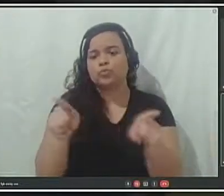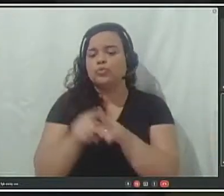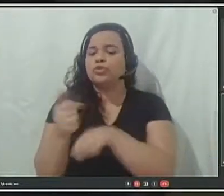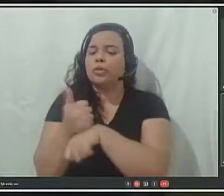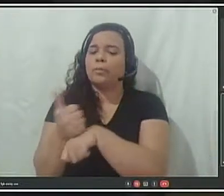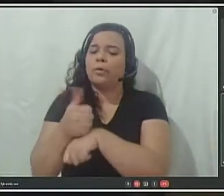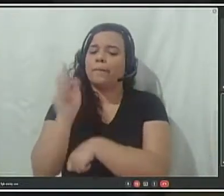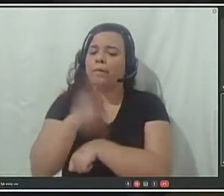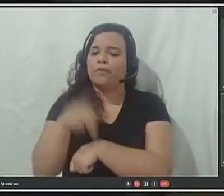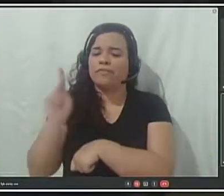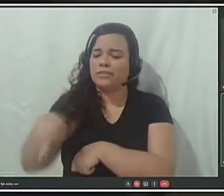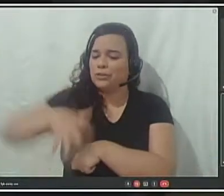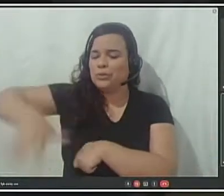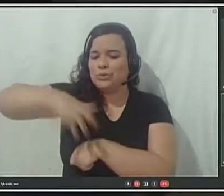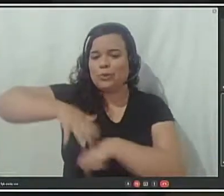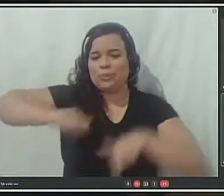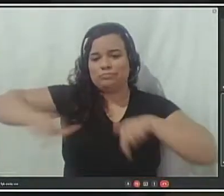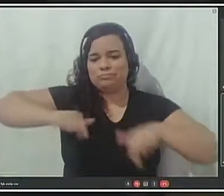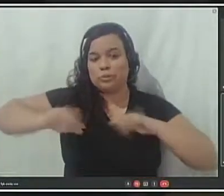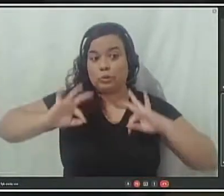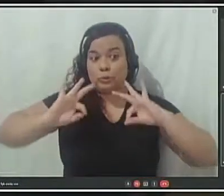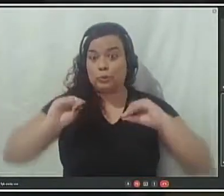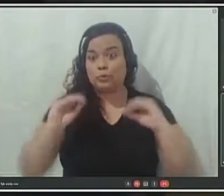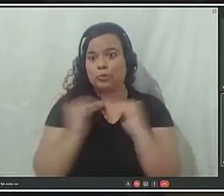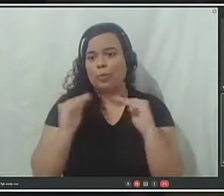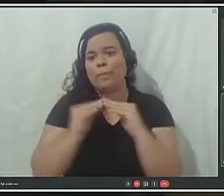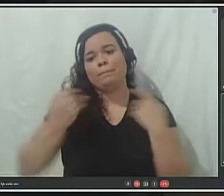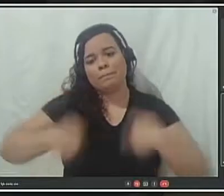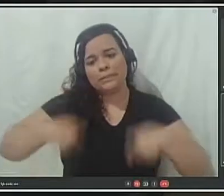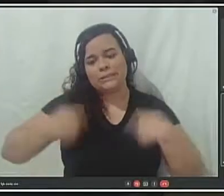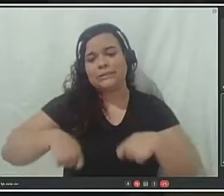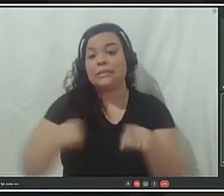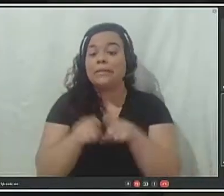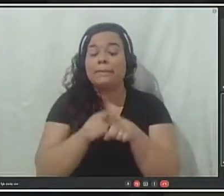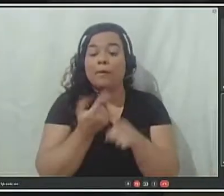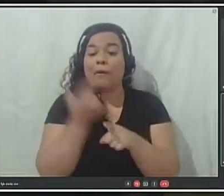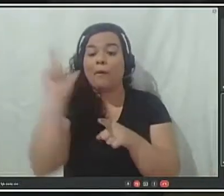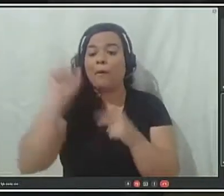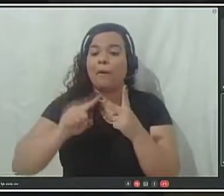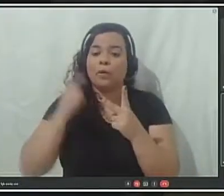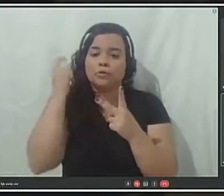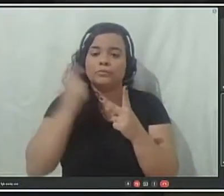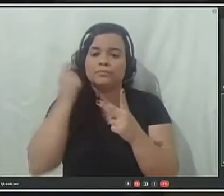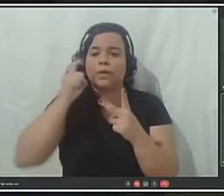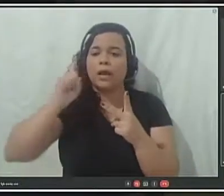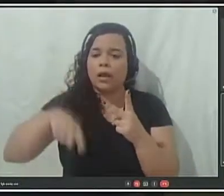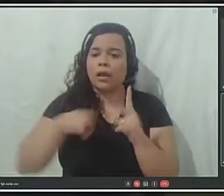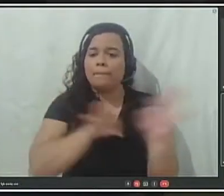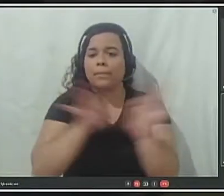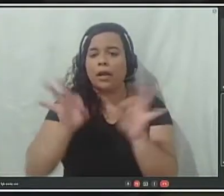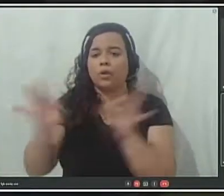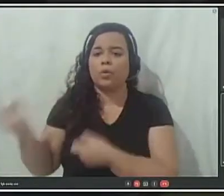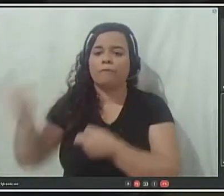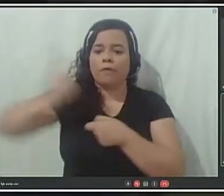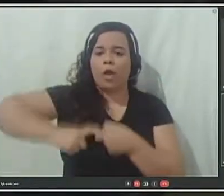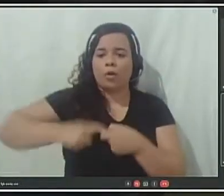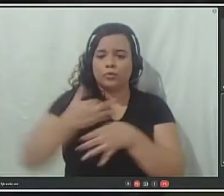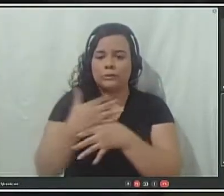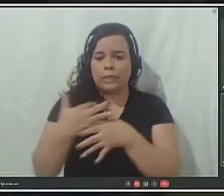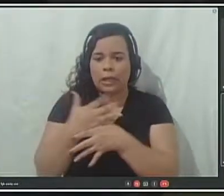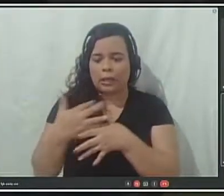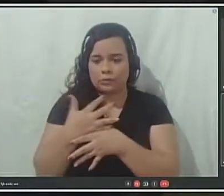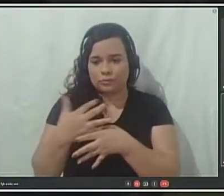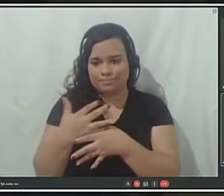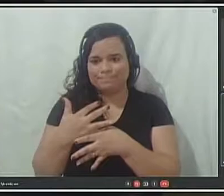Outra questão que me traz nessa noite e preocupação é em relação ao plano diretor da nossa cidade. Hoje de manhã já estávamos